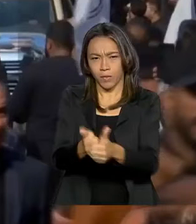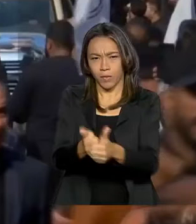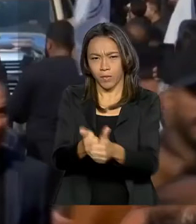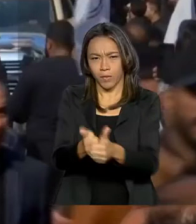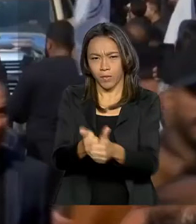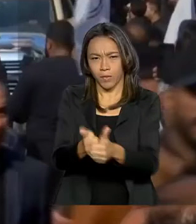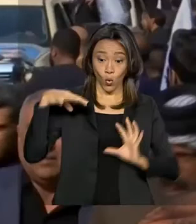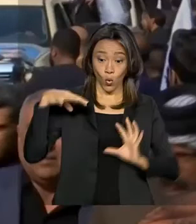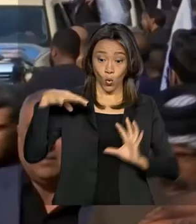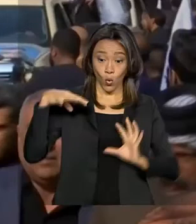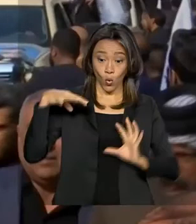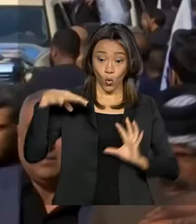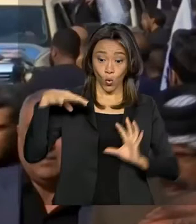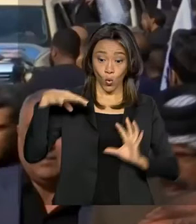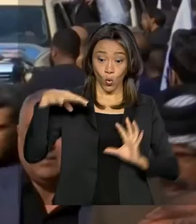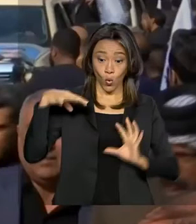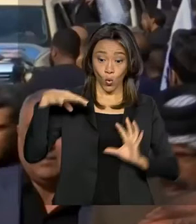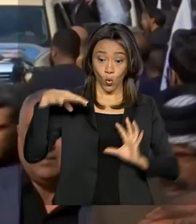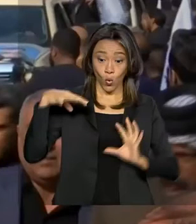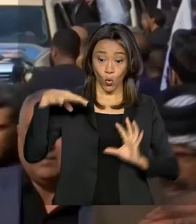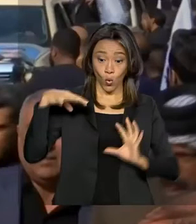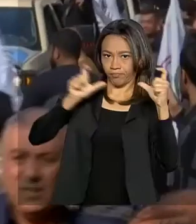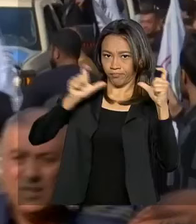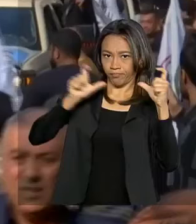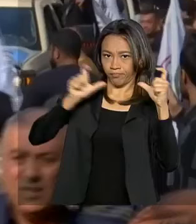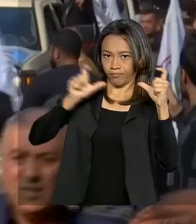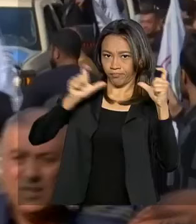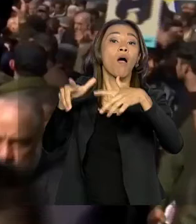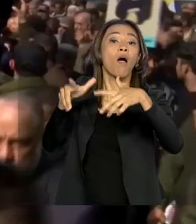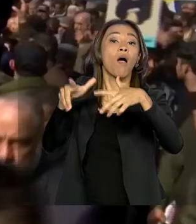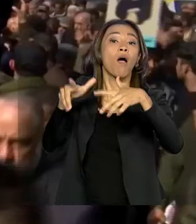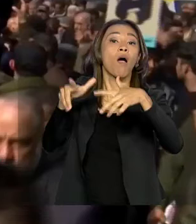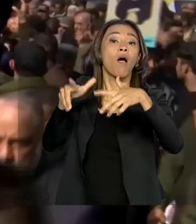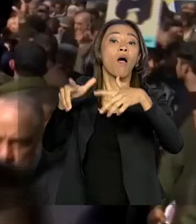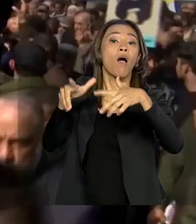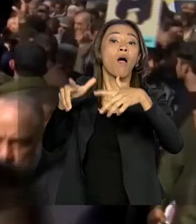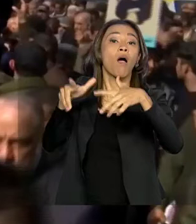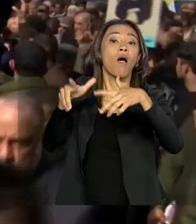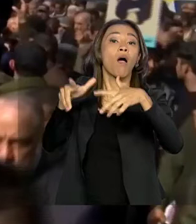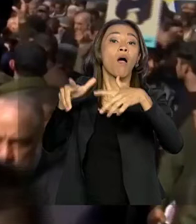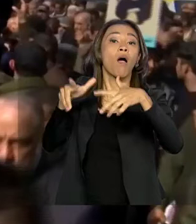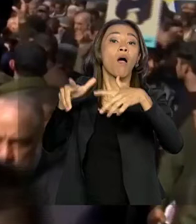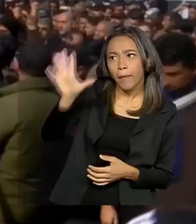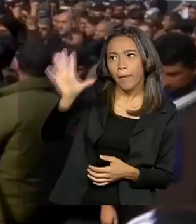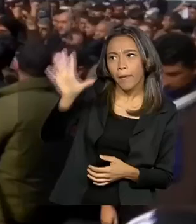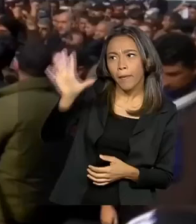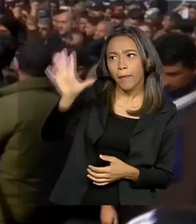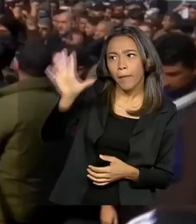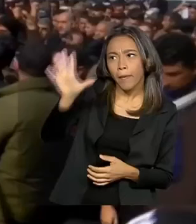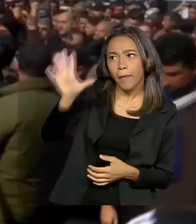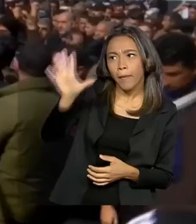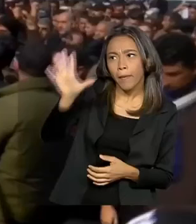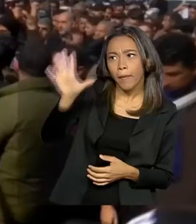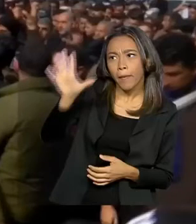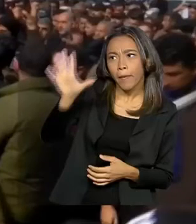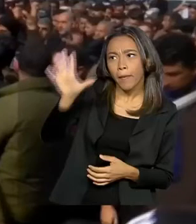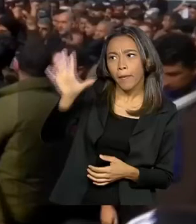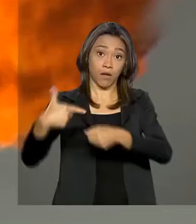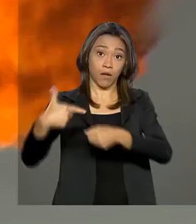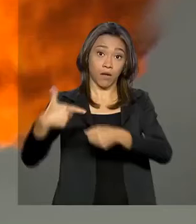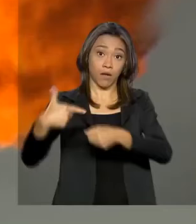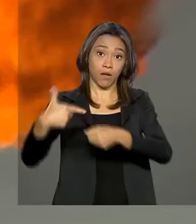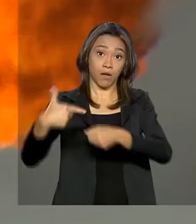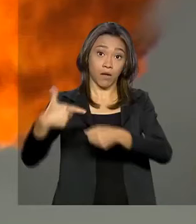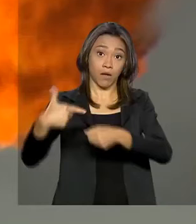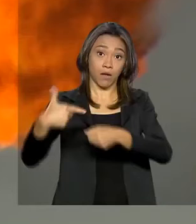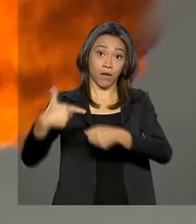O mundo está atento. A tensão no Oriente Médio pode gerar impactos no fornecimento de petróleo, já que Irã e Iraque